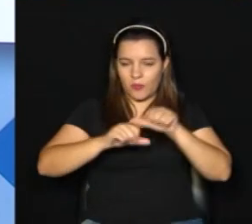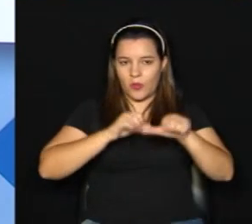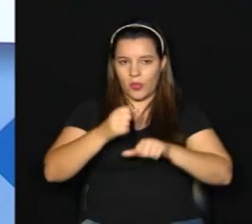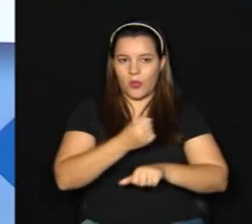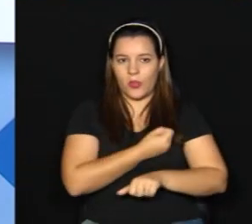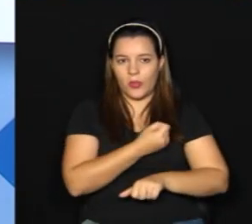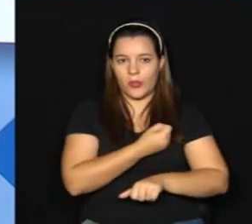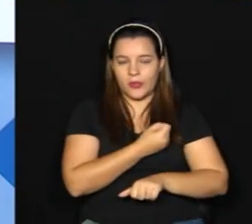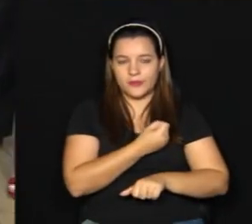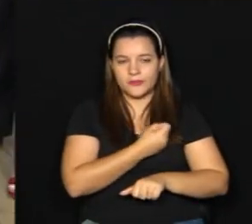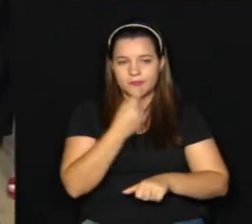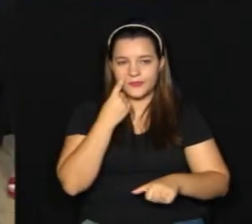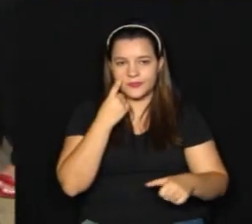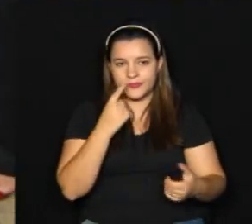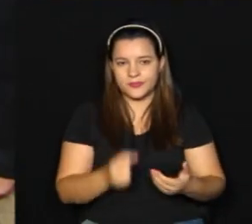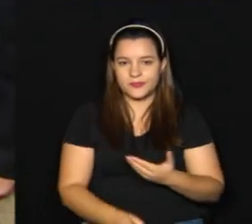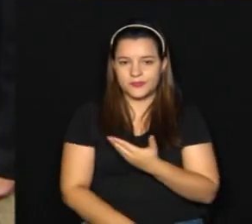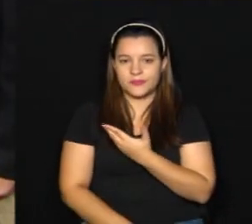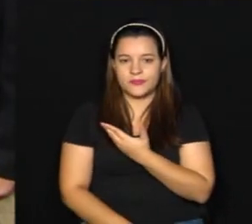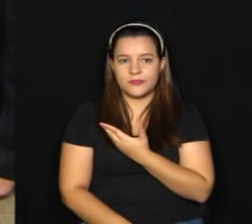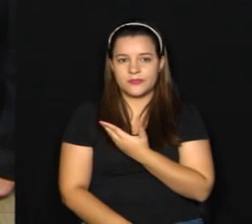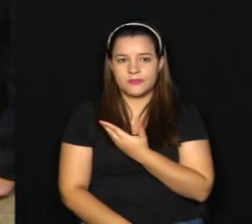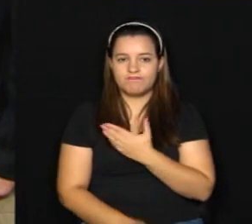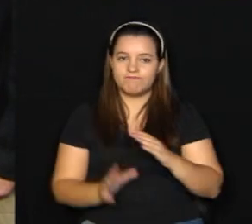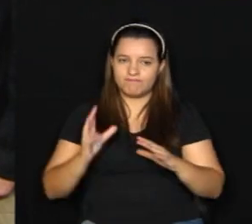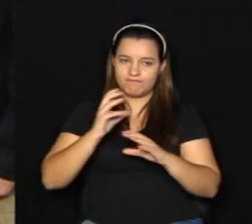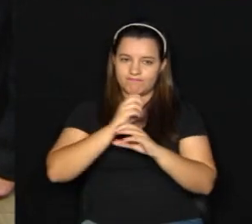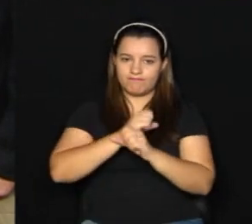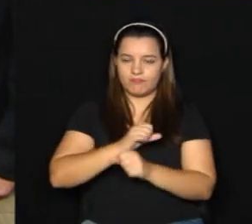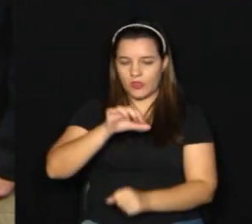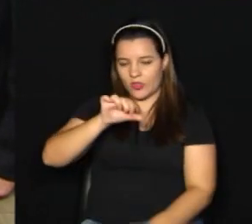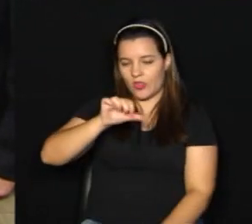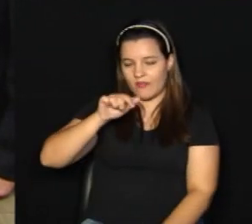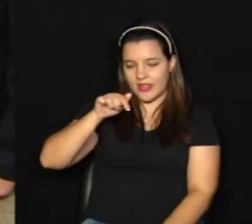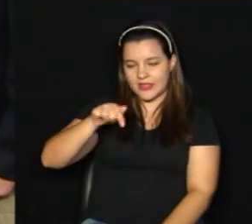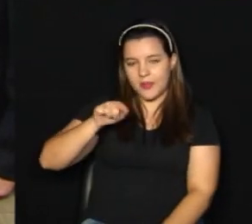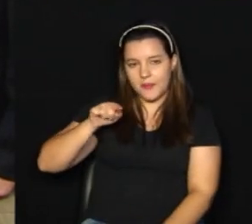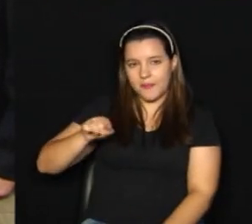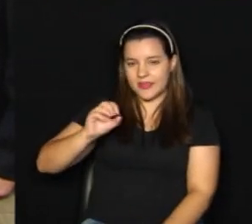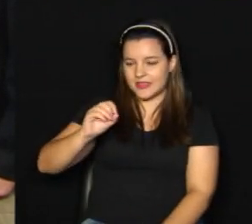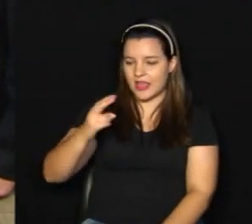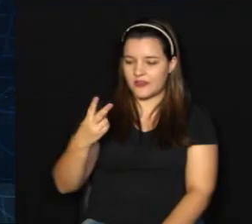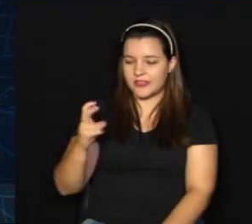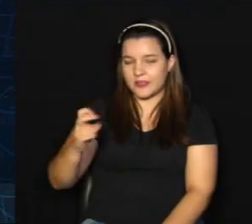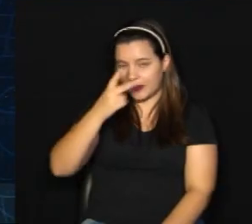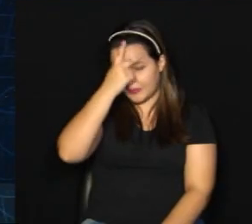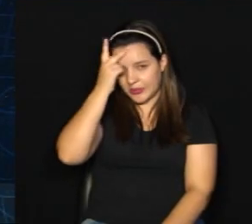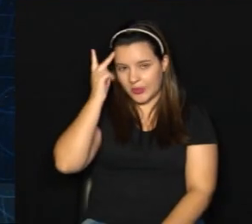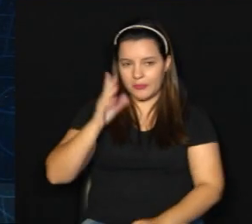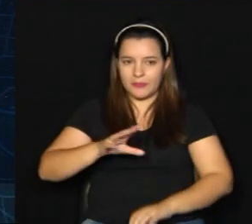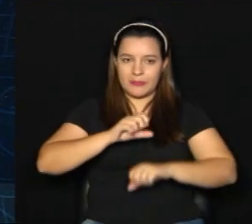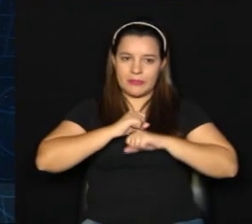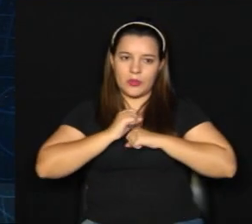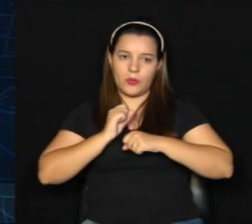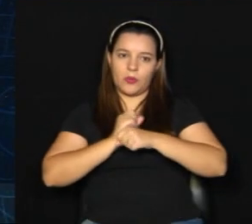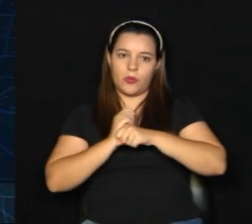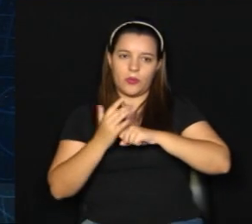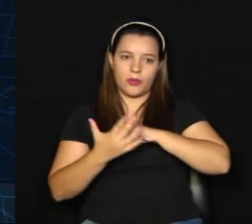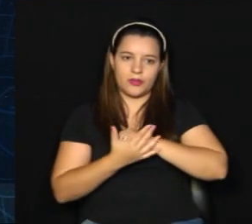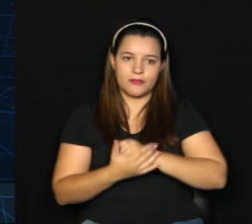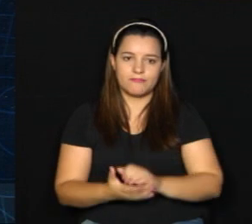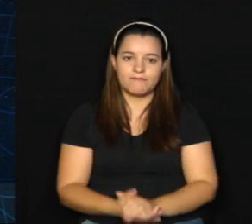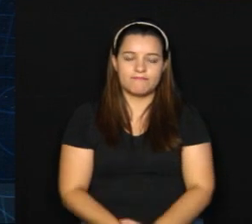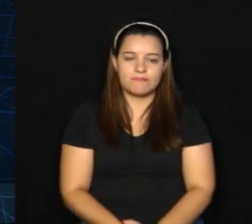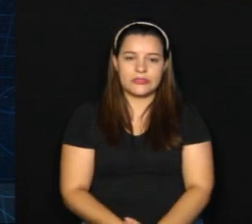Então vamos aqui a nossa tabela, olha, do total 97.025 casos de Covid-19. Os